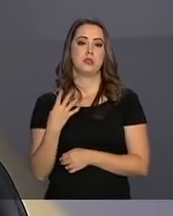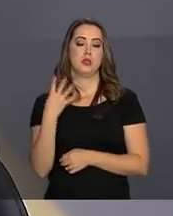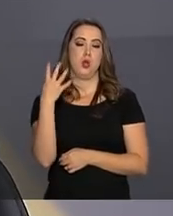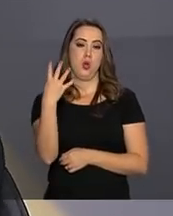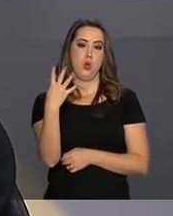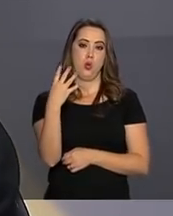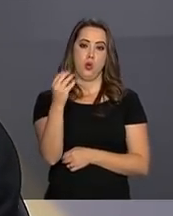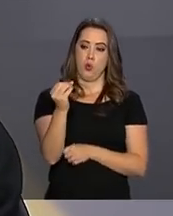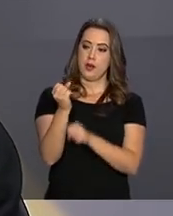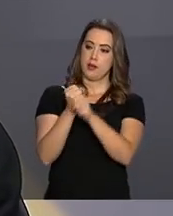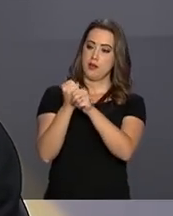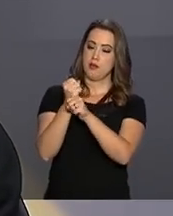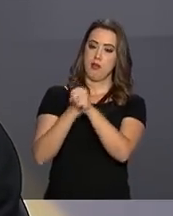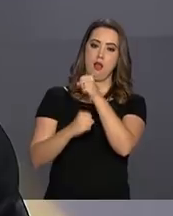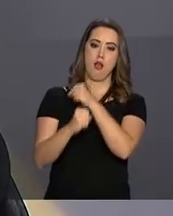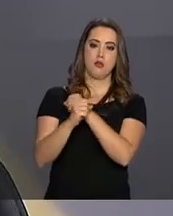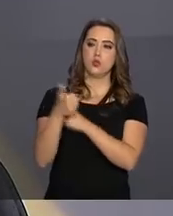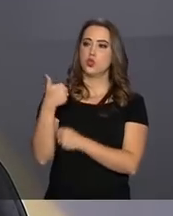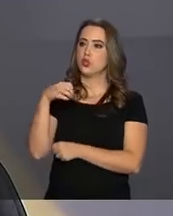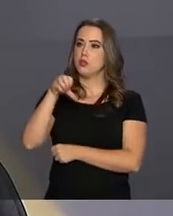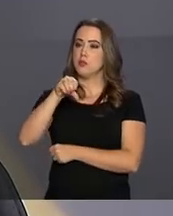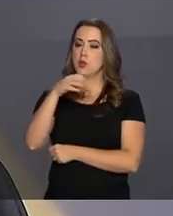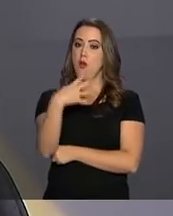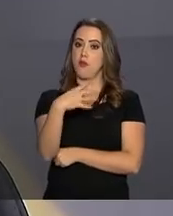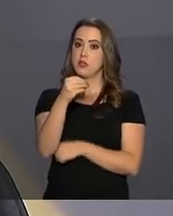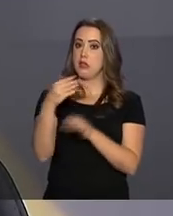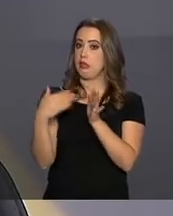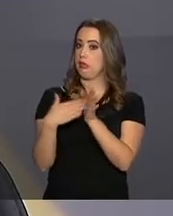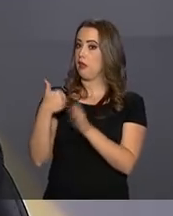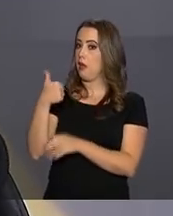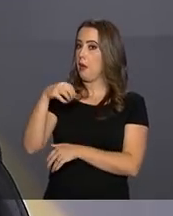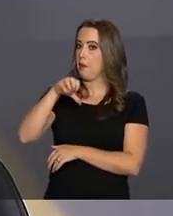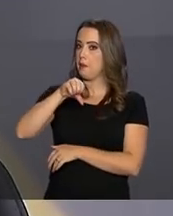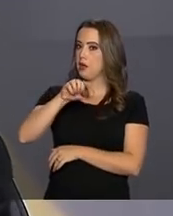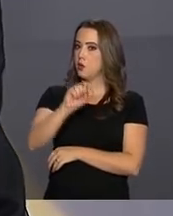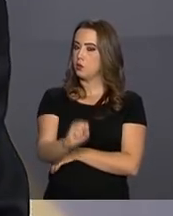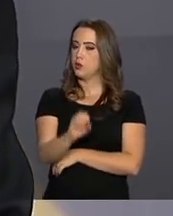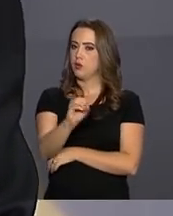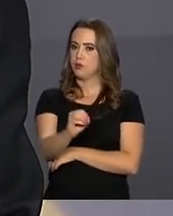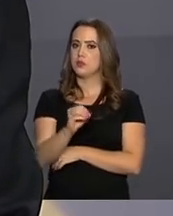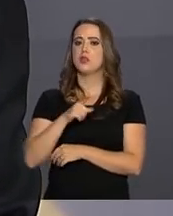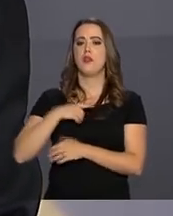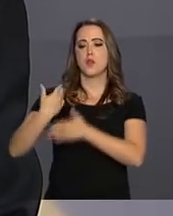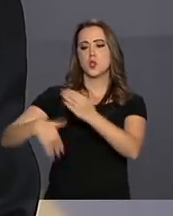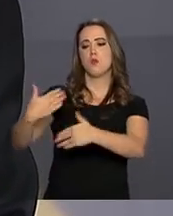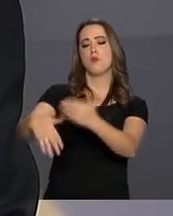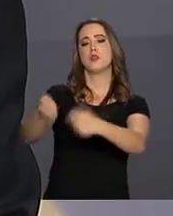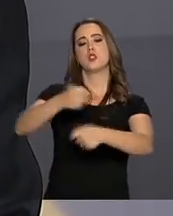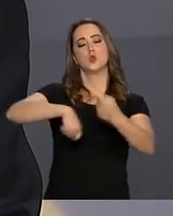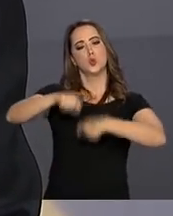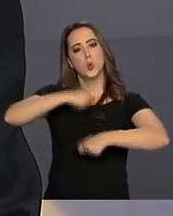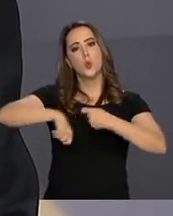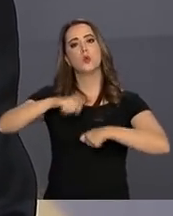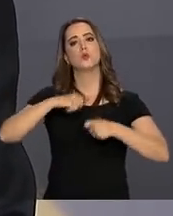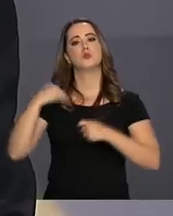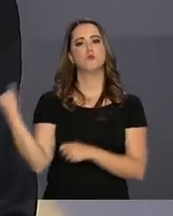décadas, de 1940 até a década de 1980, o Brasil teve um desenvolvimento econômico muito